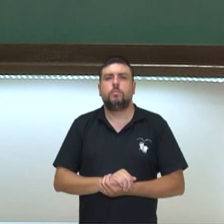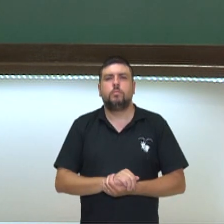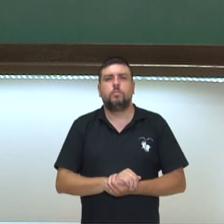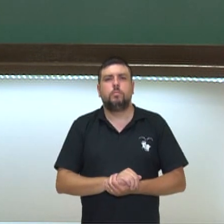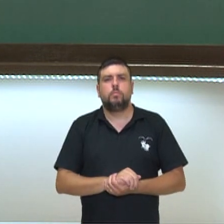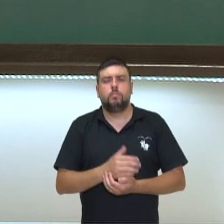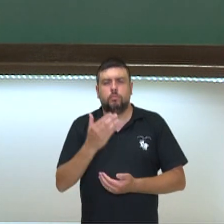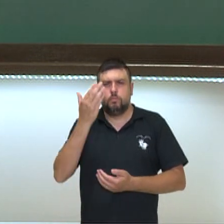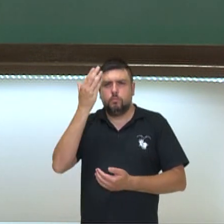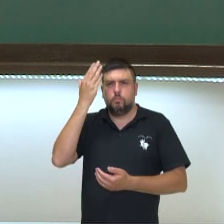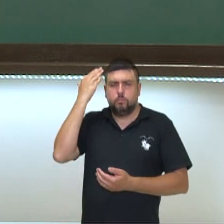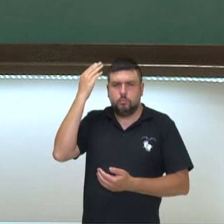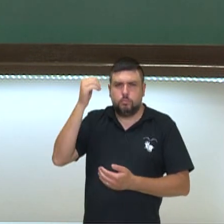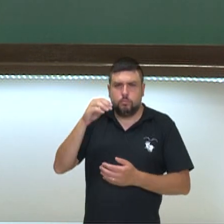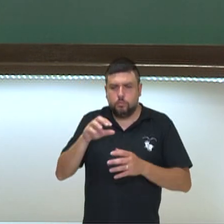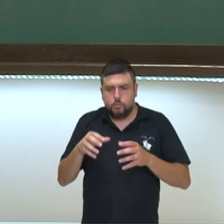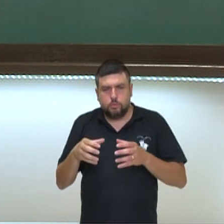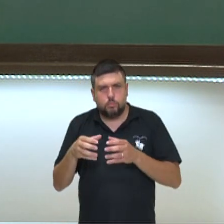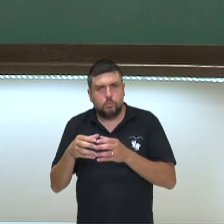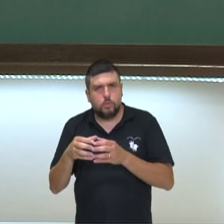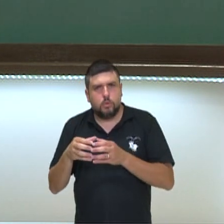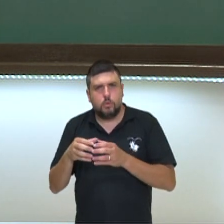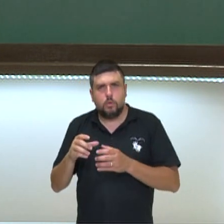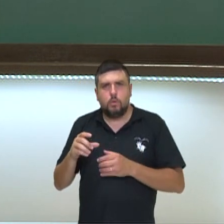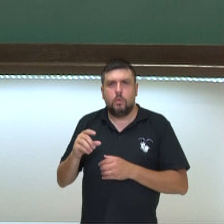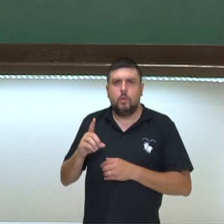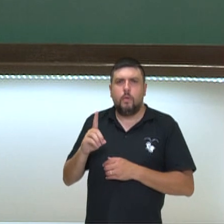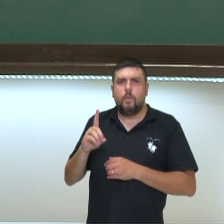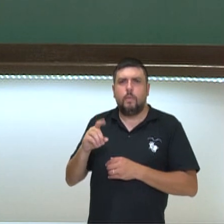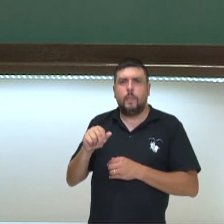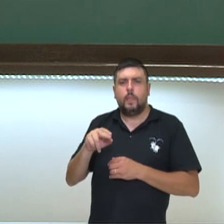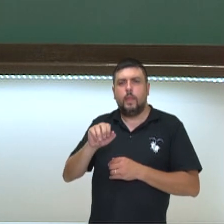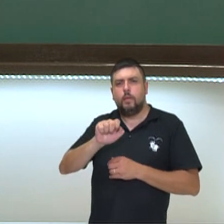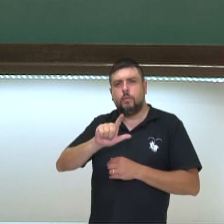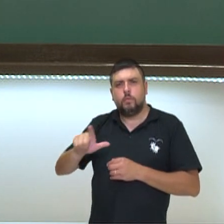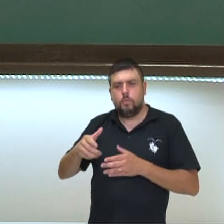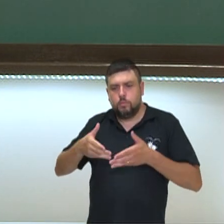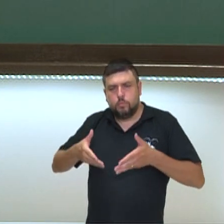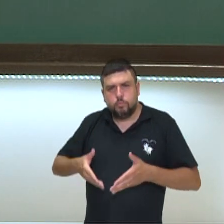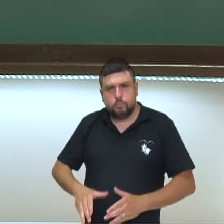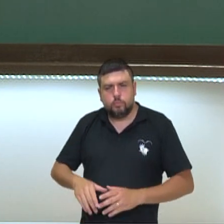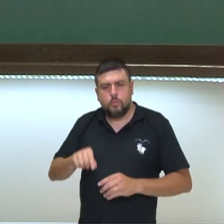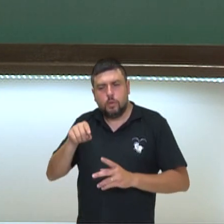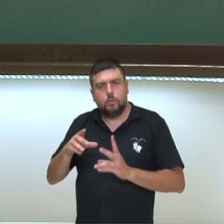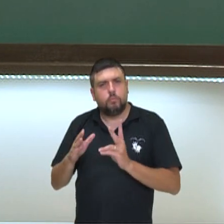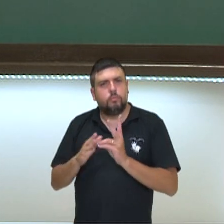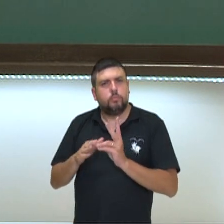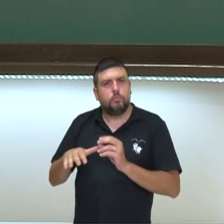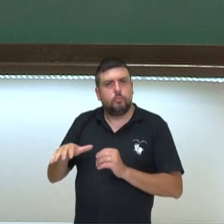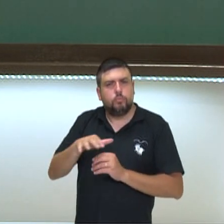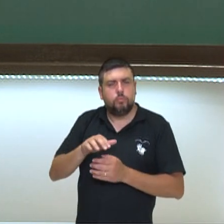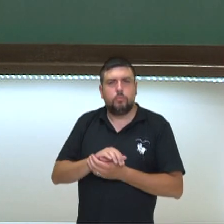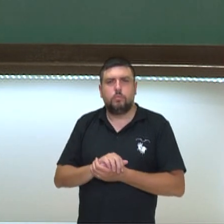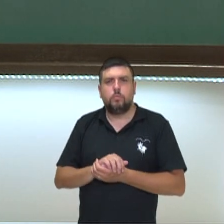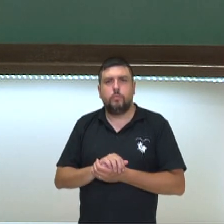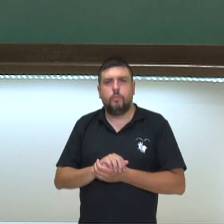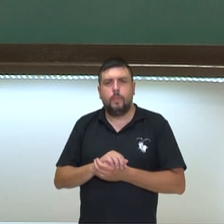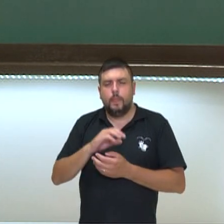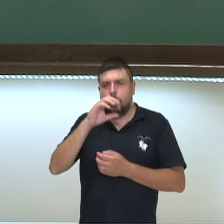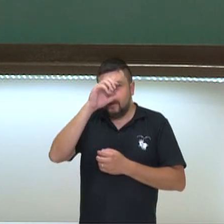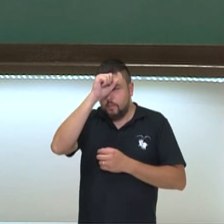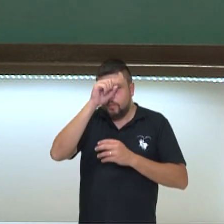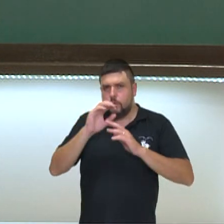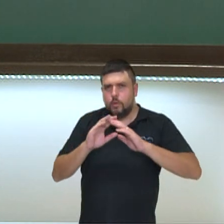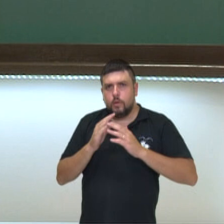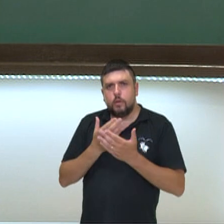aldeia munduruku, nasceu Daniel, um indígena brasileiro. Daniel Munduruku. Aprendeu na escola, logo pequeno,